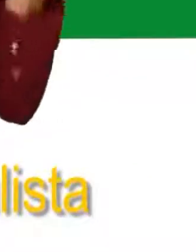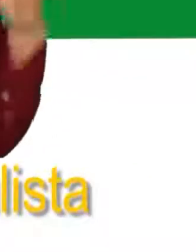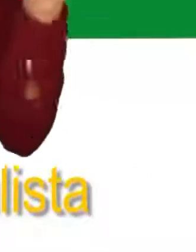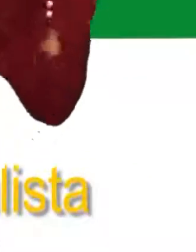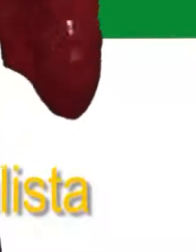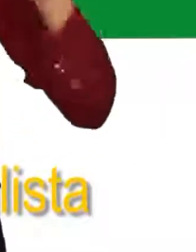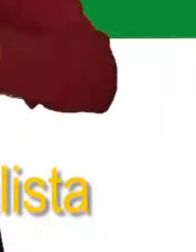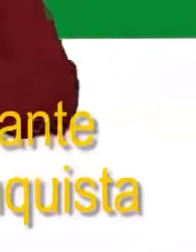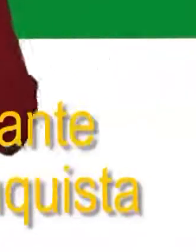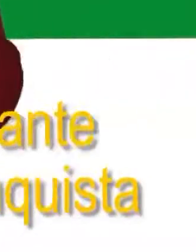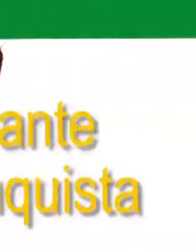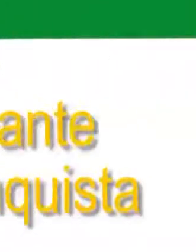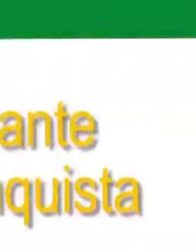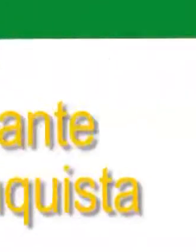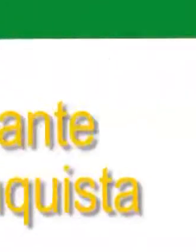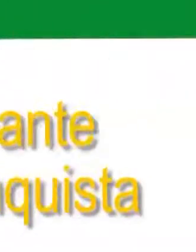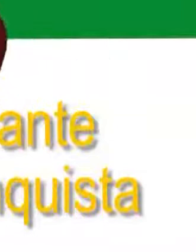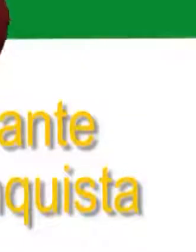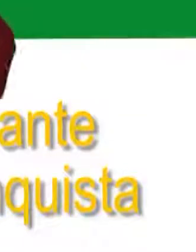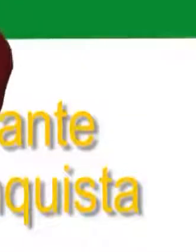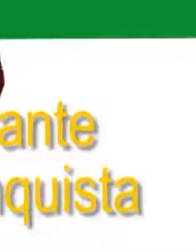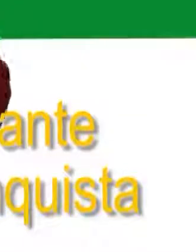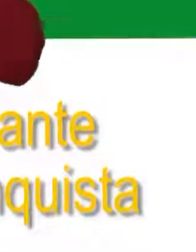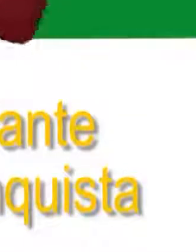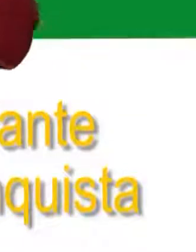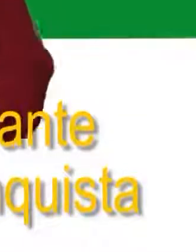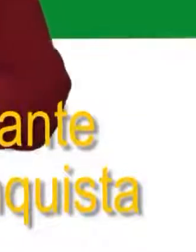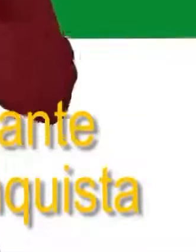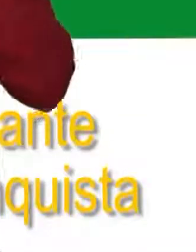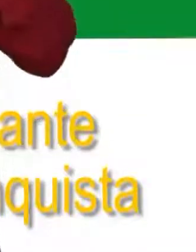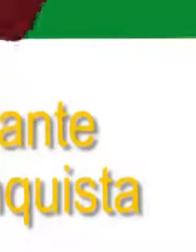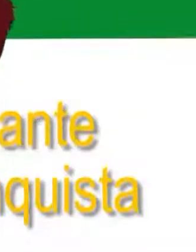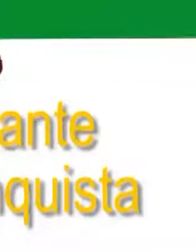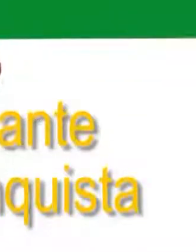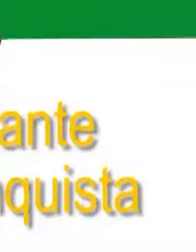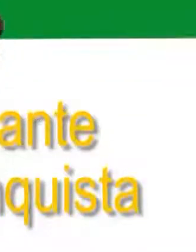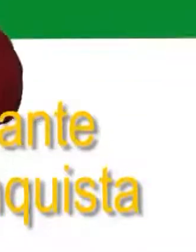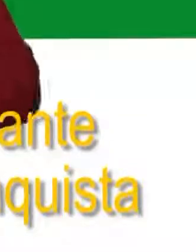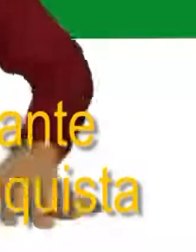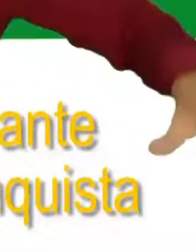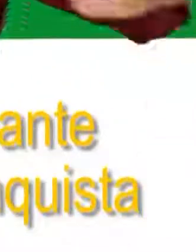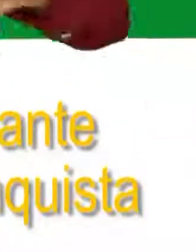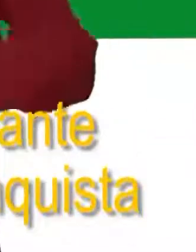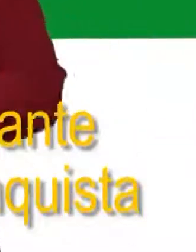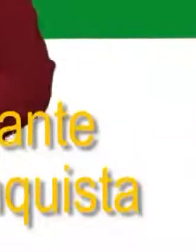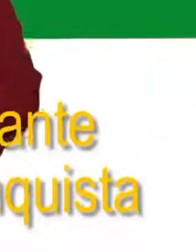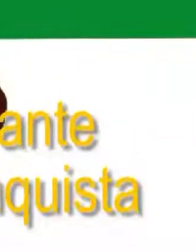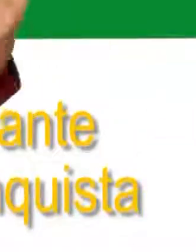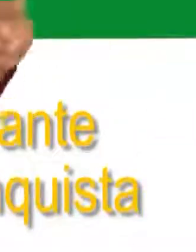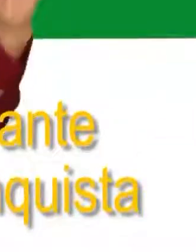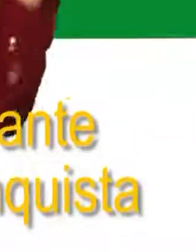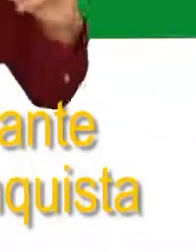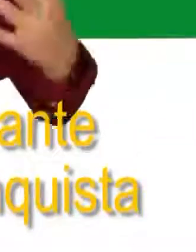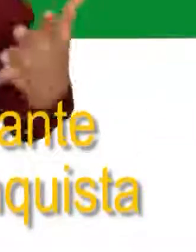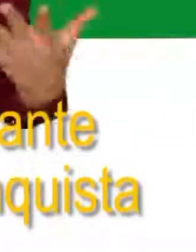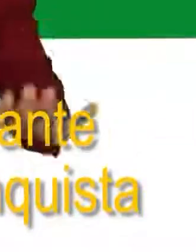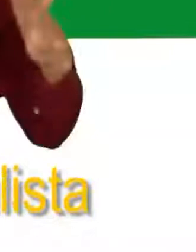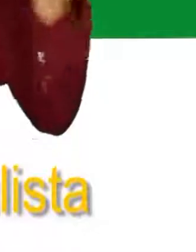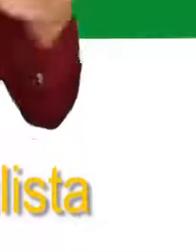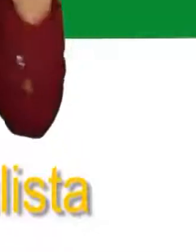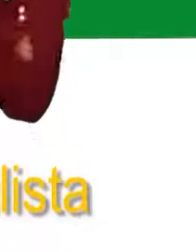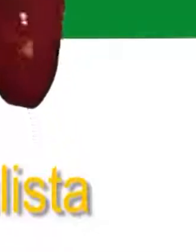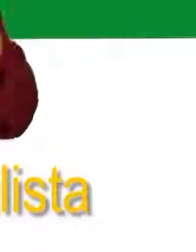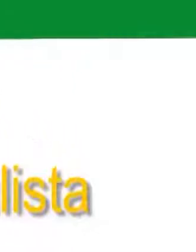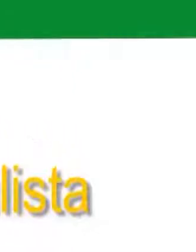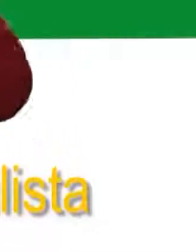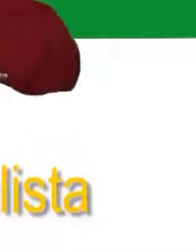paulista. Avante, avante, avante. Do galhardão de conquista,